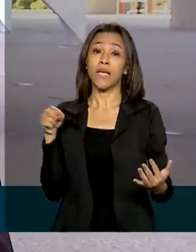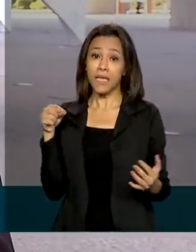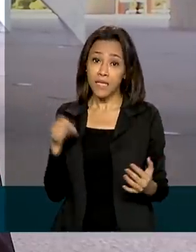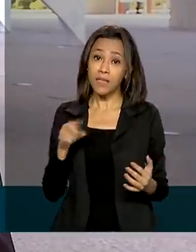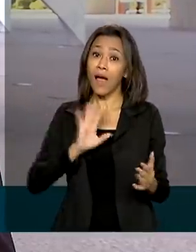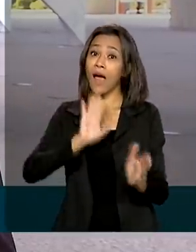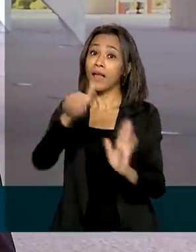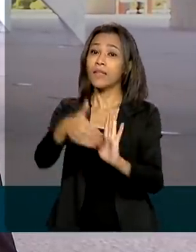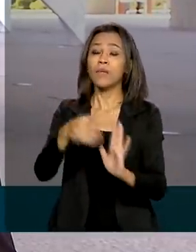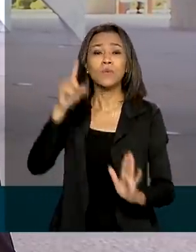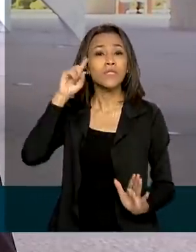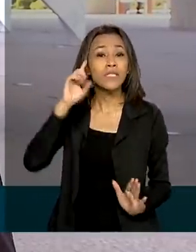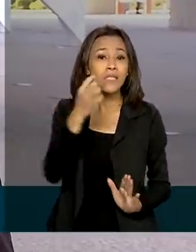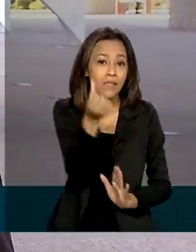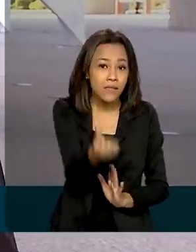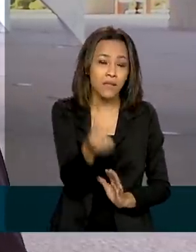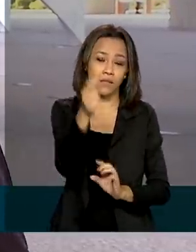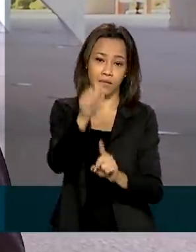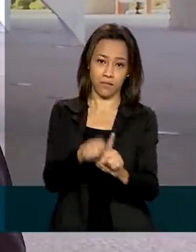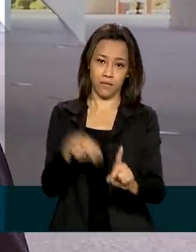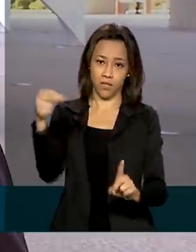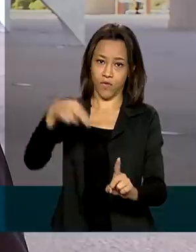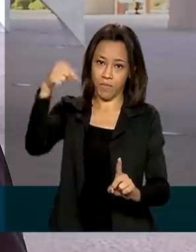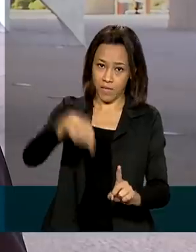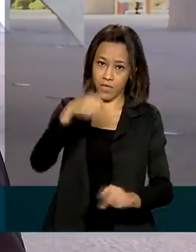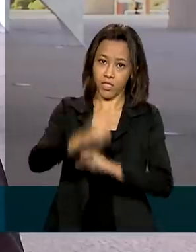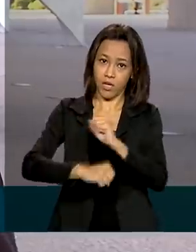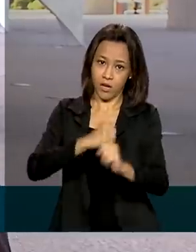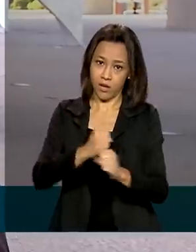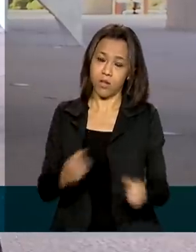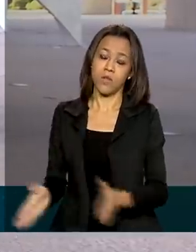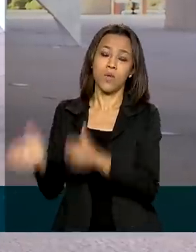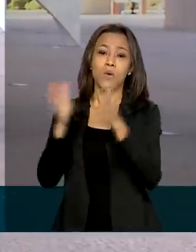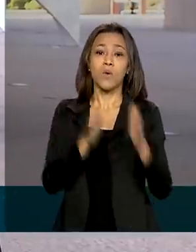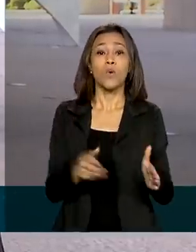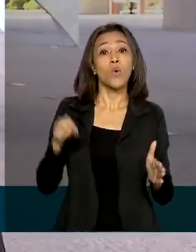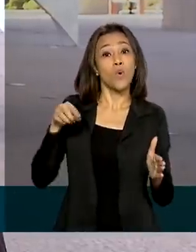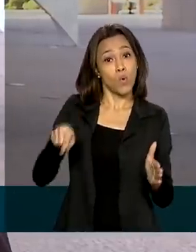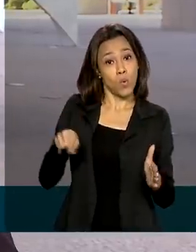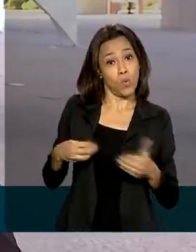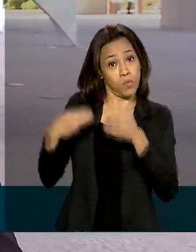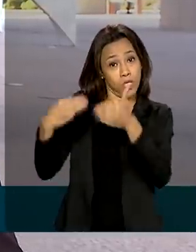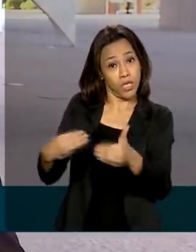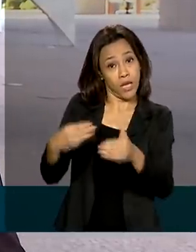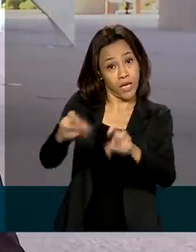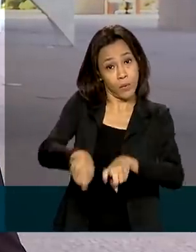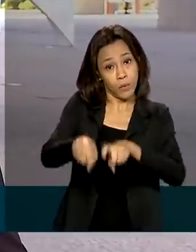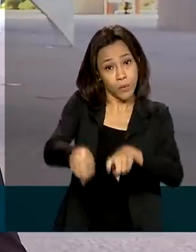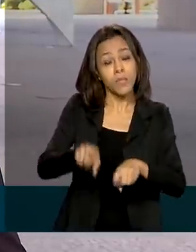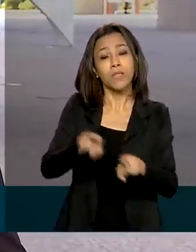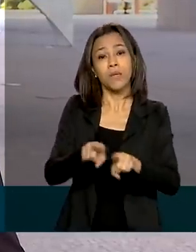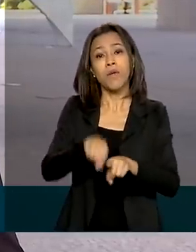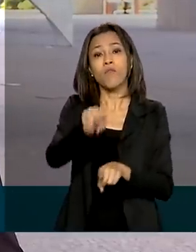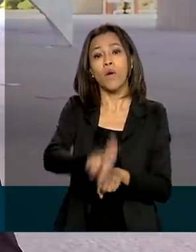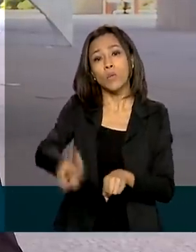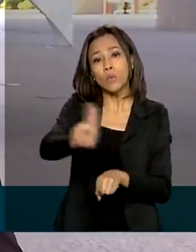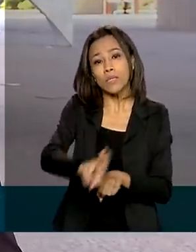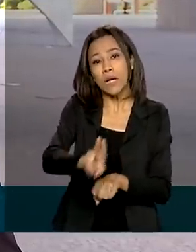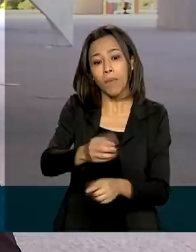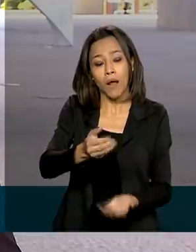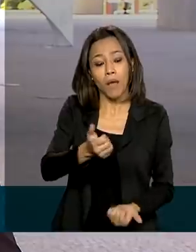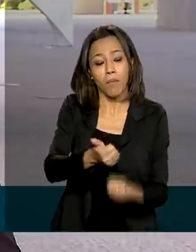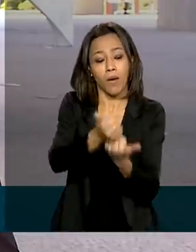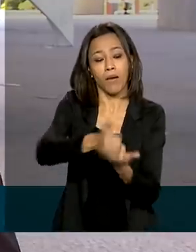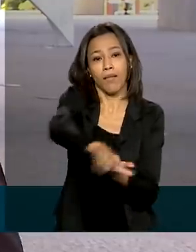6 de novembro deste ano. E o Ministério da Agricultura deve utilizar essa verba para financiar a indústria pesqueira